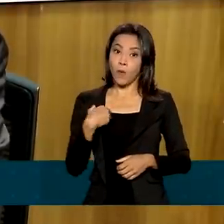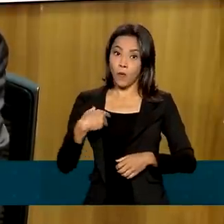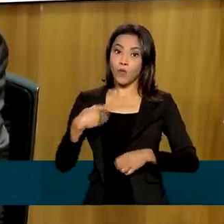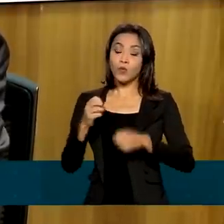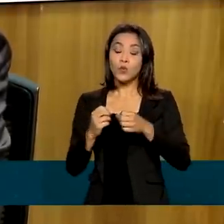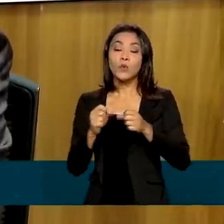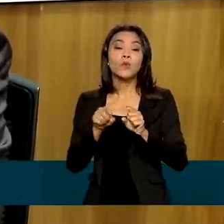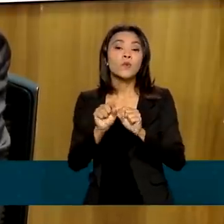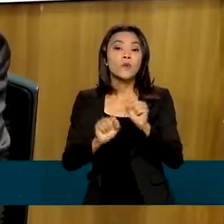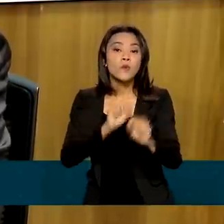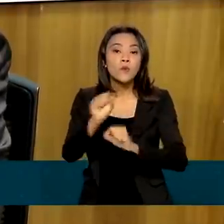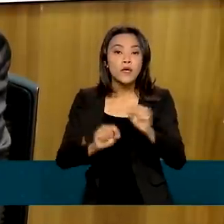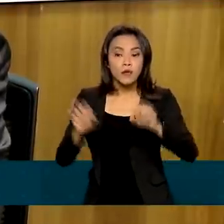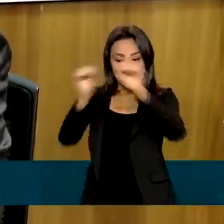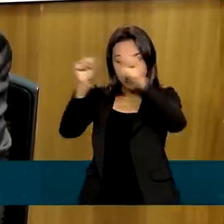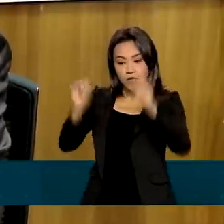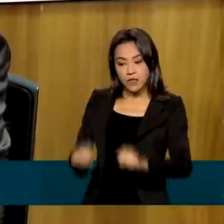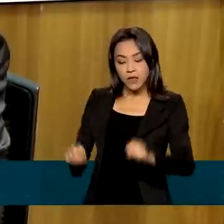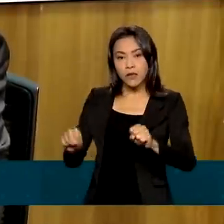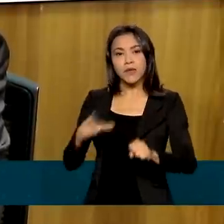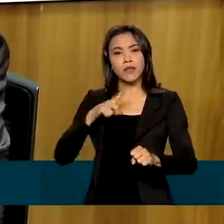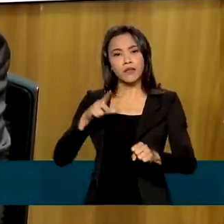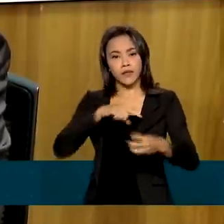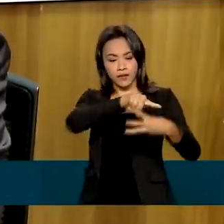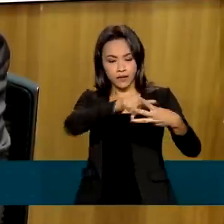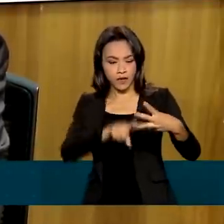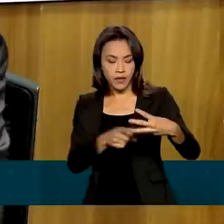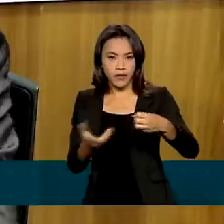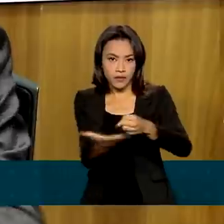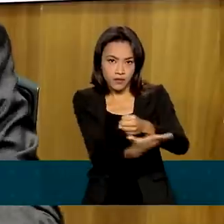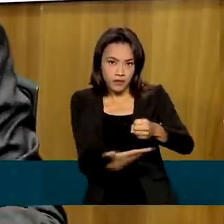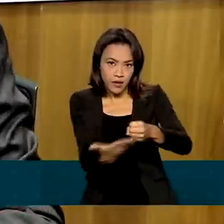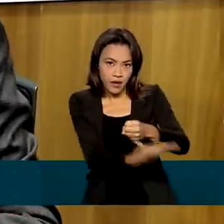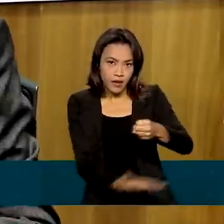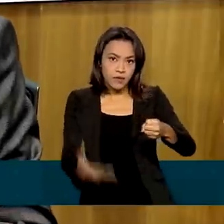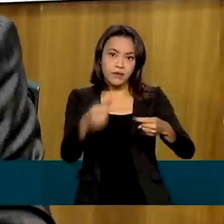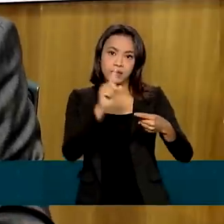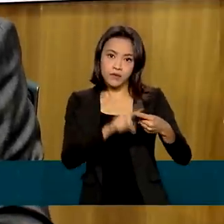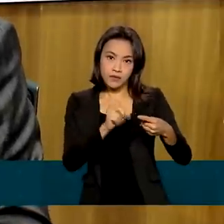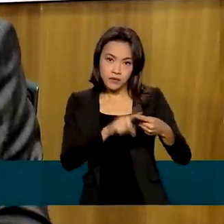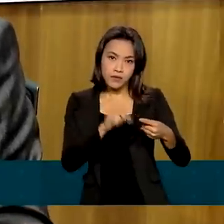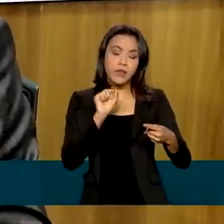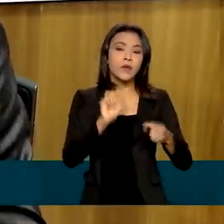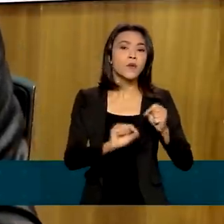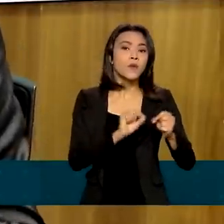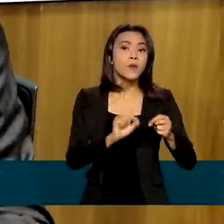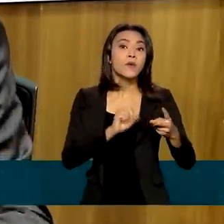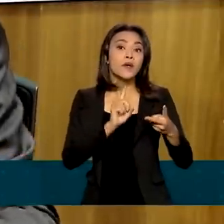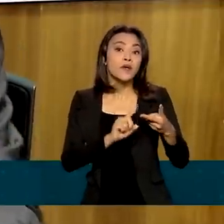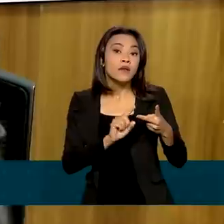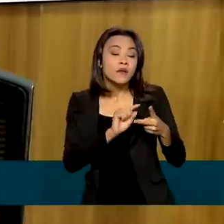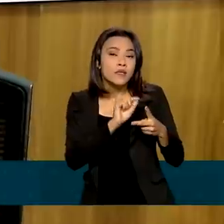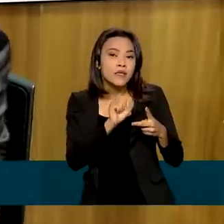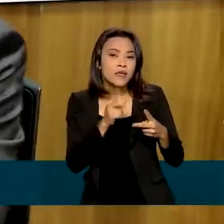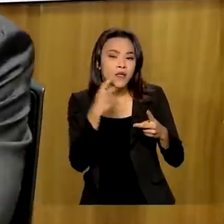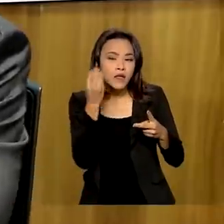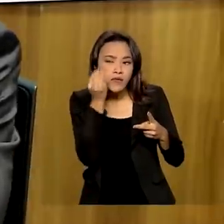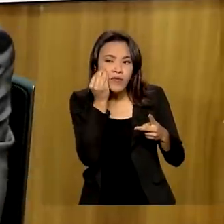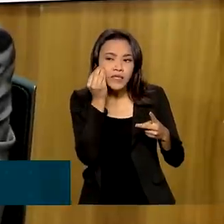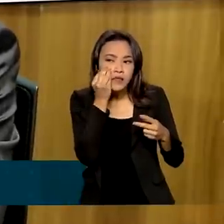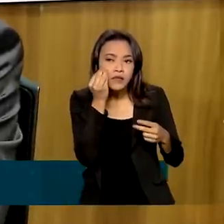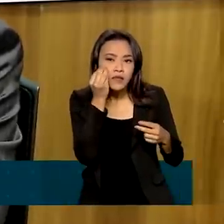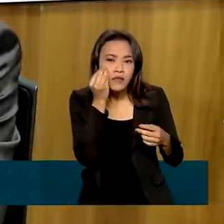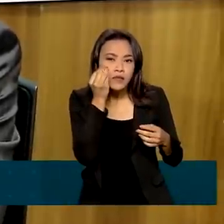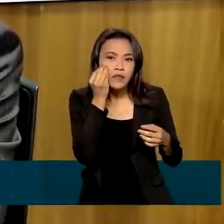baseado em três pilares, uma curva BC, desenvolvimento de trilhas e também de um modelo preditivo que nós fomos testando,